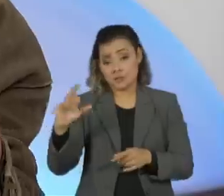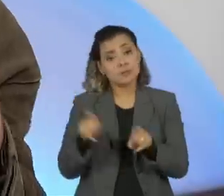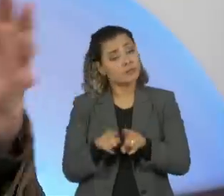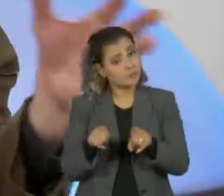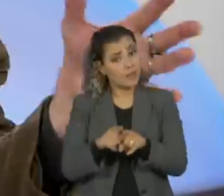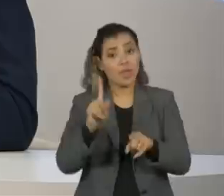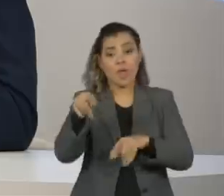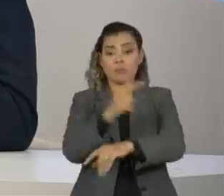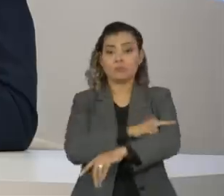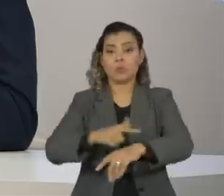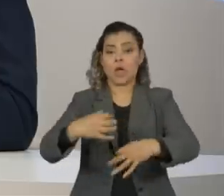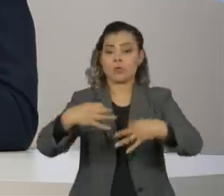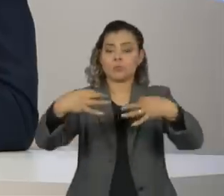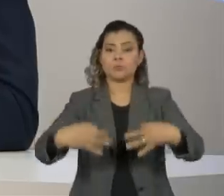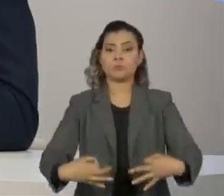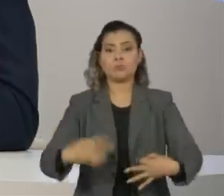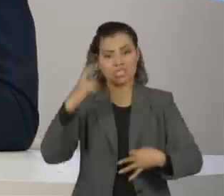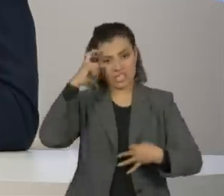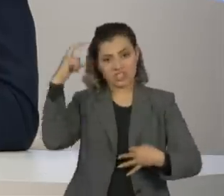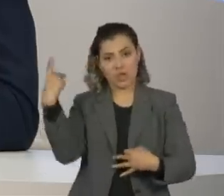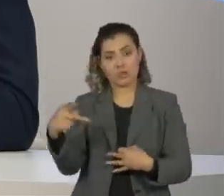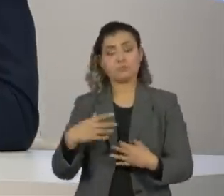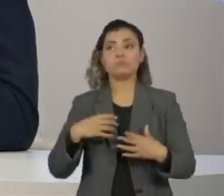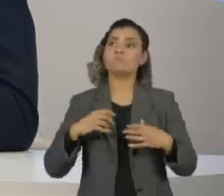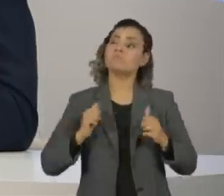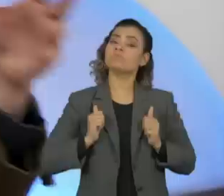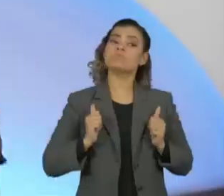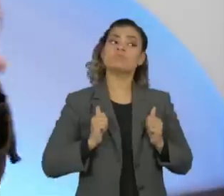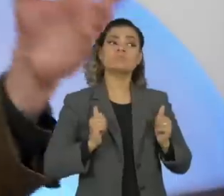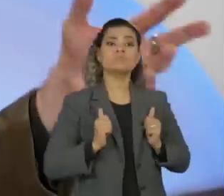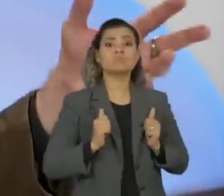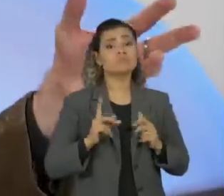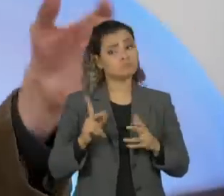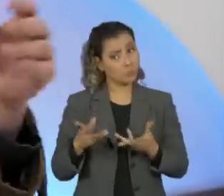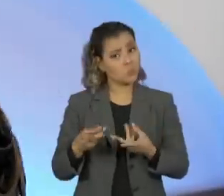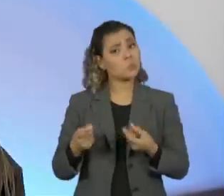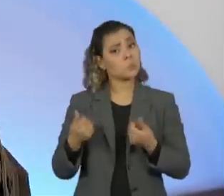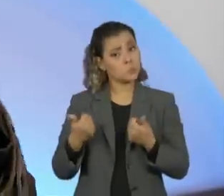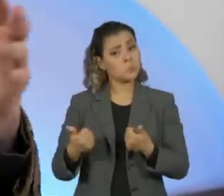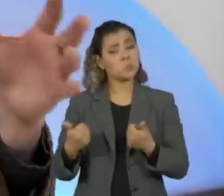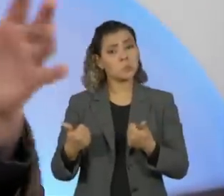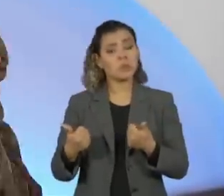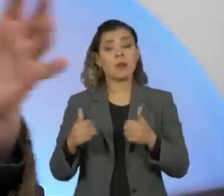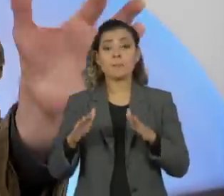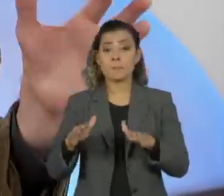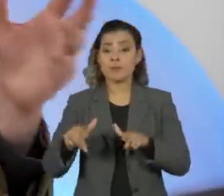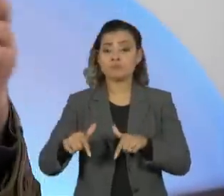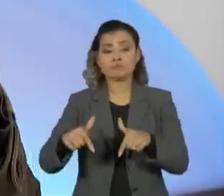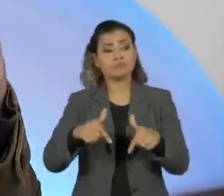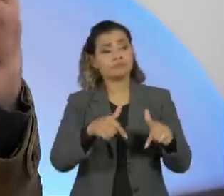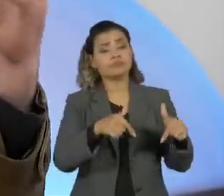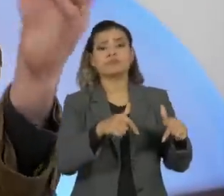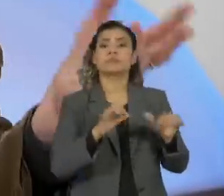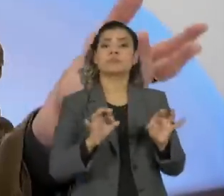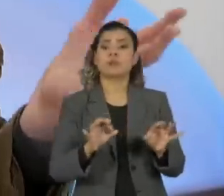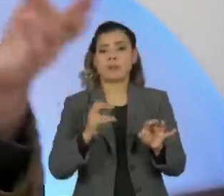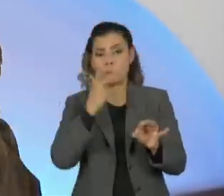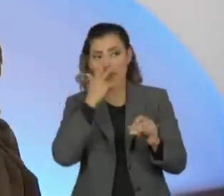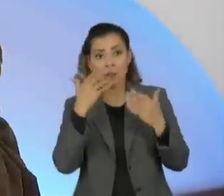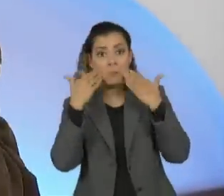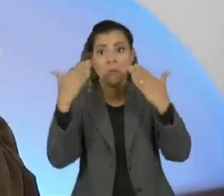discreta, culta, sabe, e eficaz e que fizesse as coisas sem muita